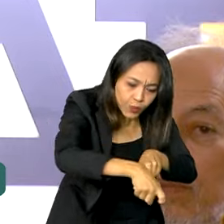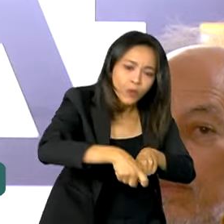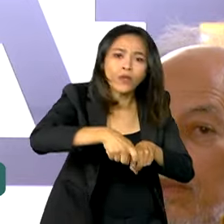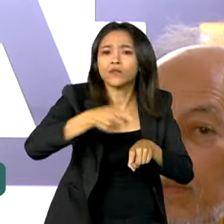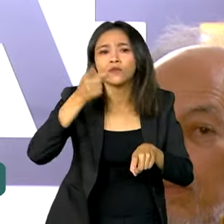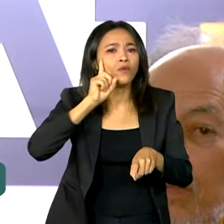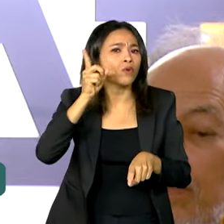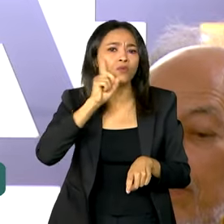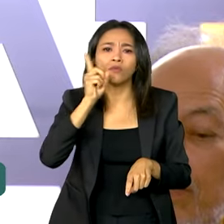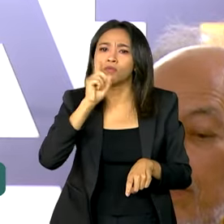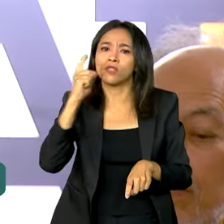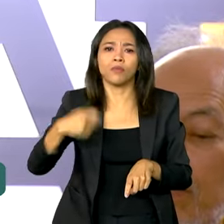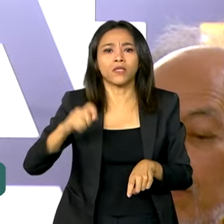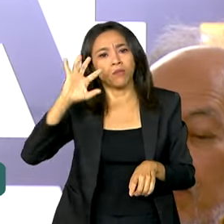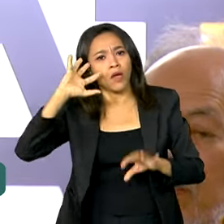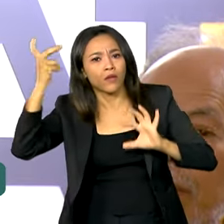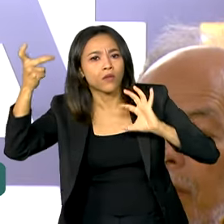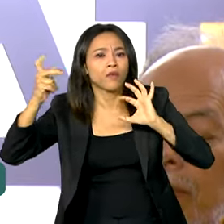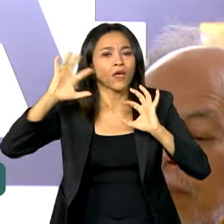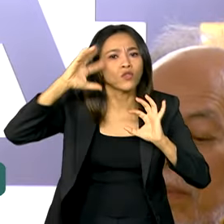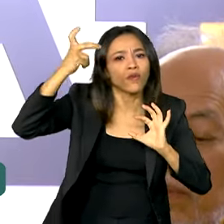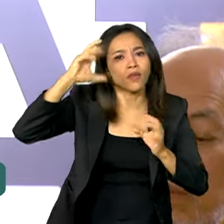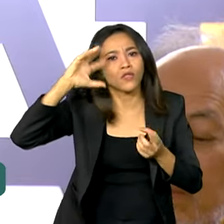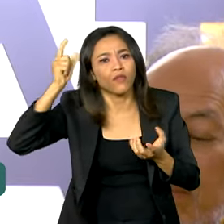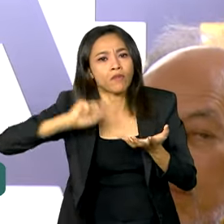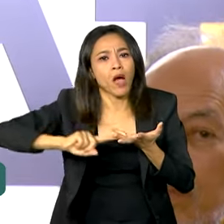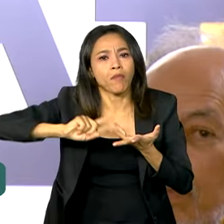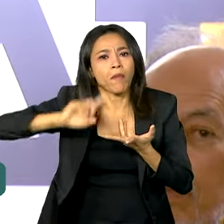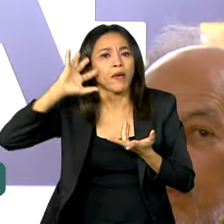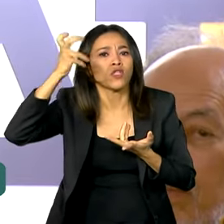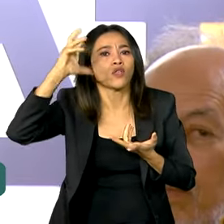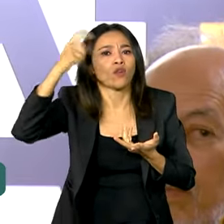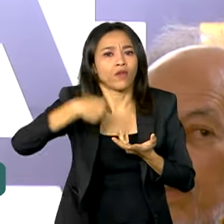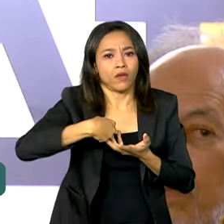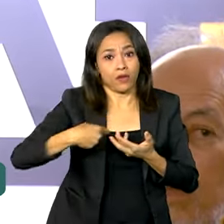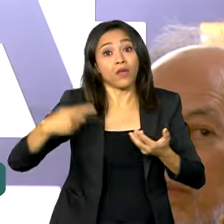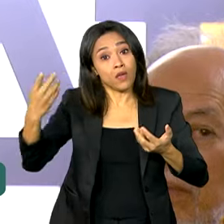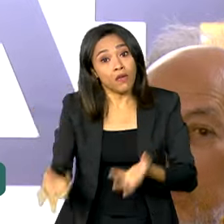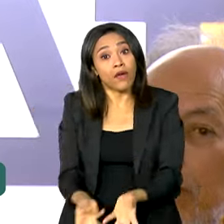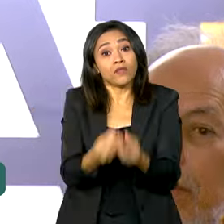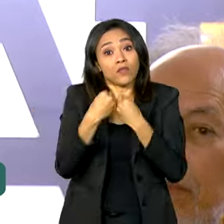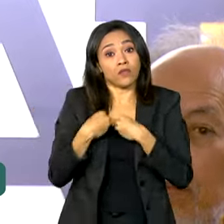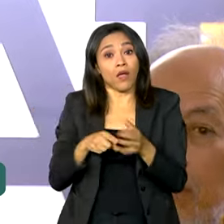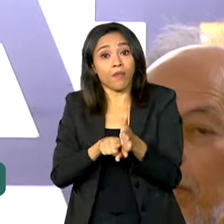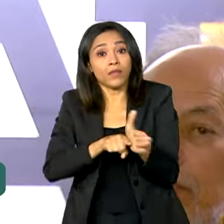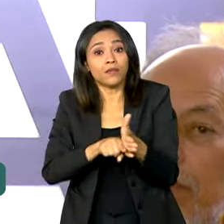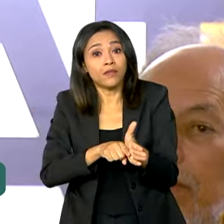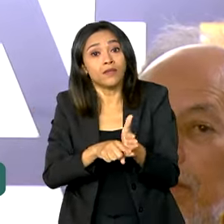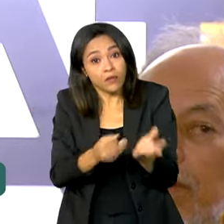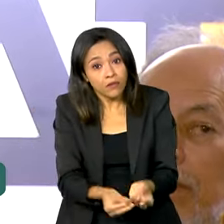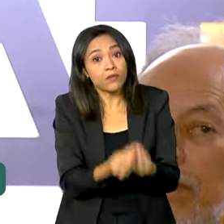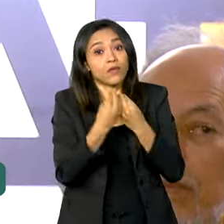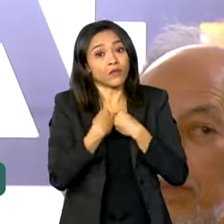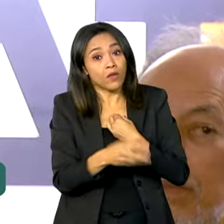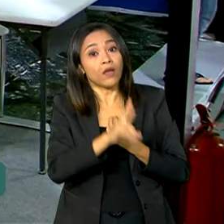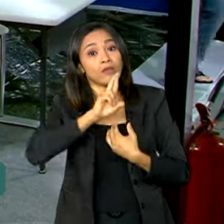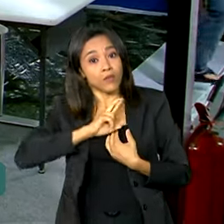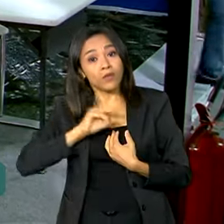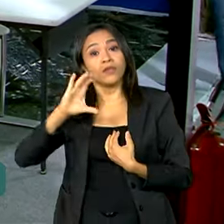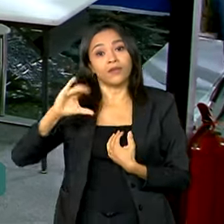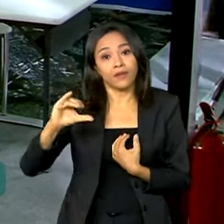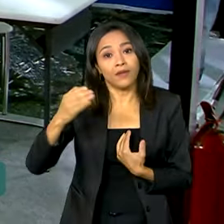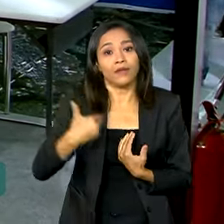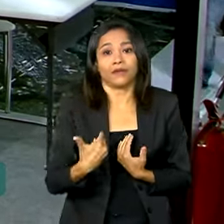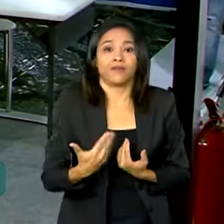todos os dias de soluções que virá da pesquisa, desenvolvimento e da evidência científica.